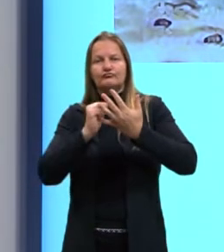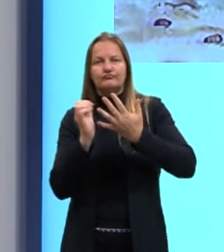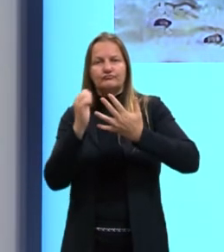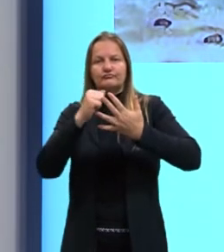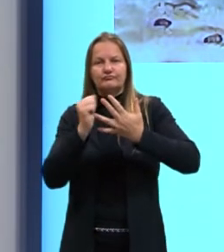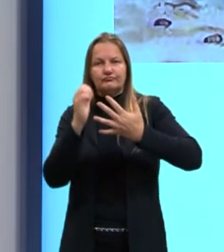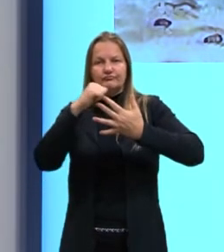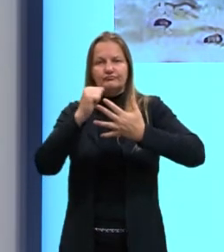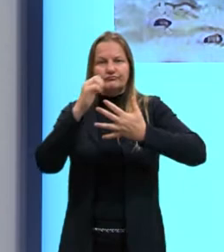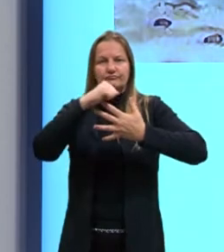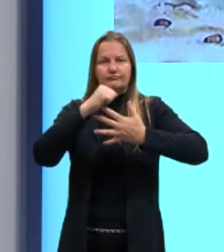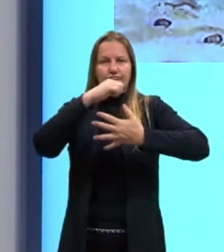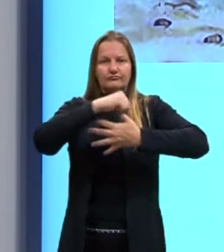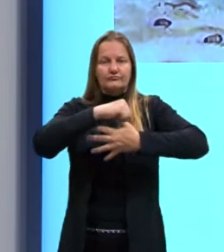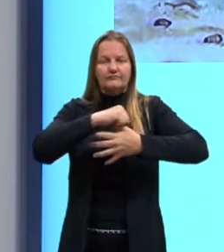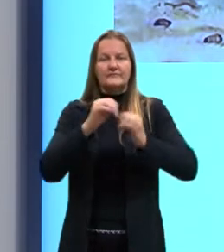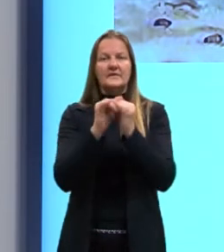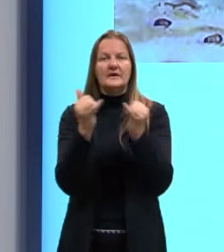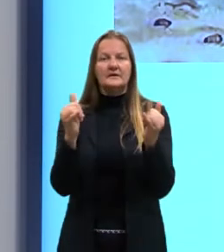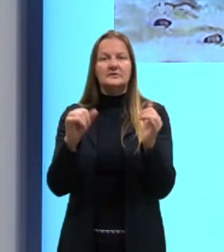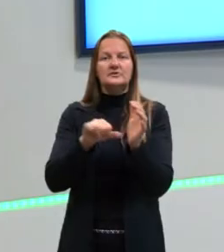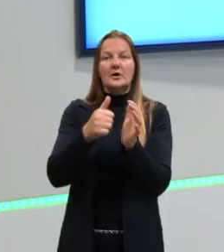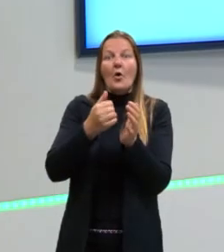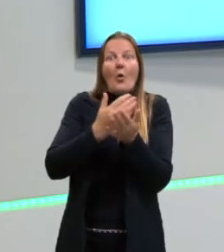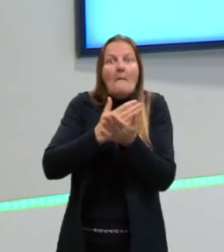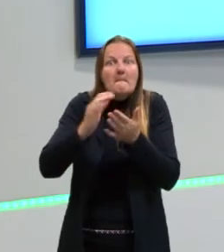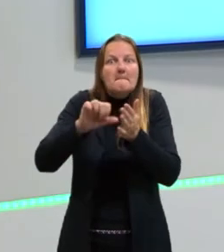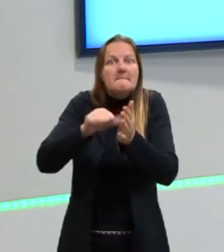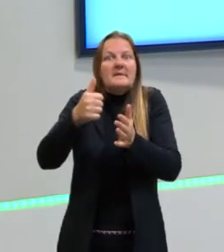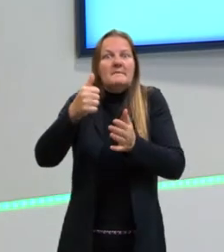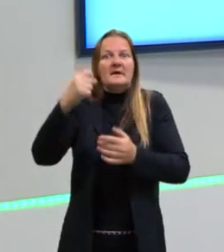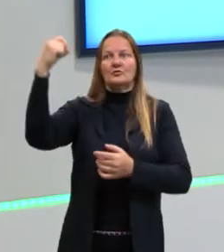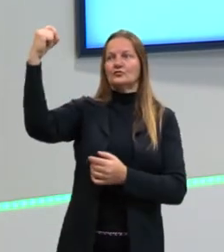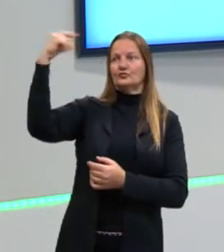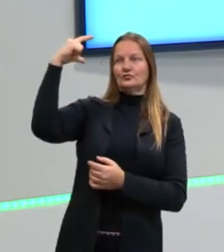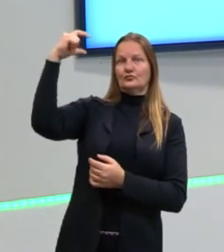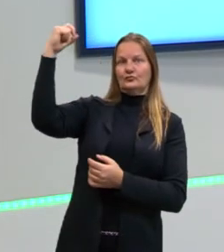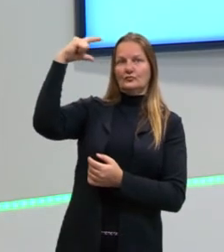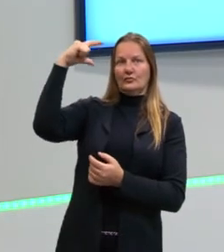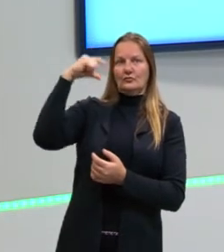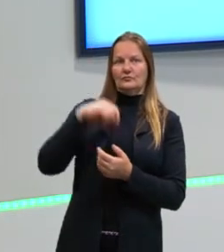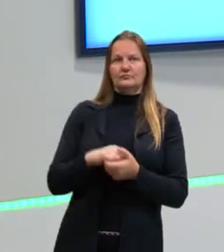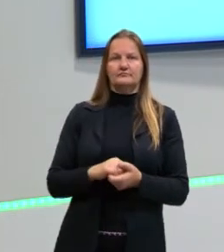primeiramente, essa energia veio do Sol. Nesses casos.